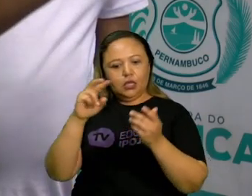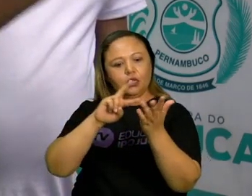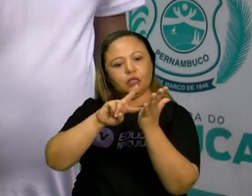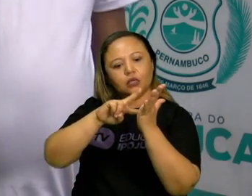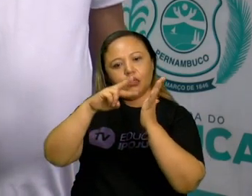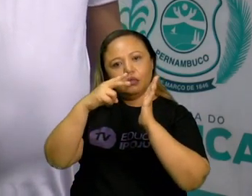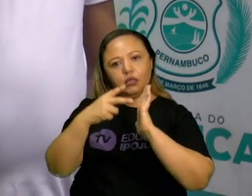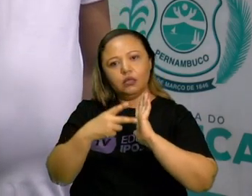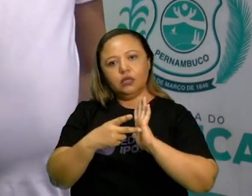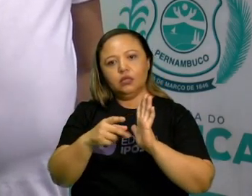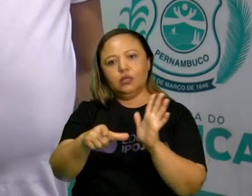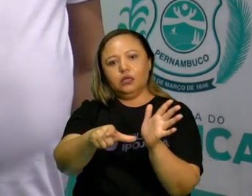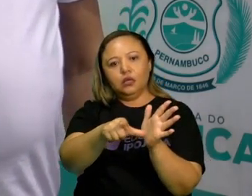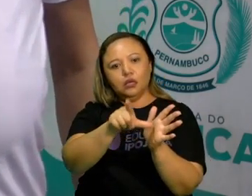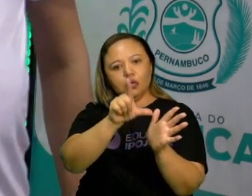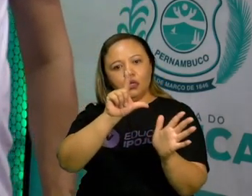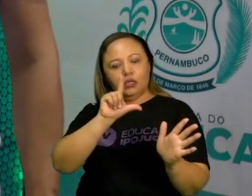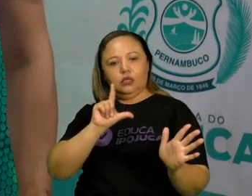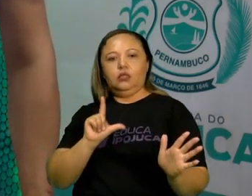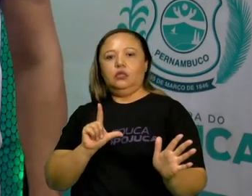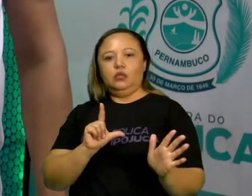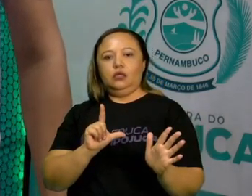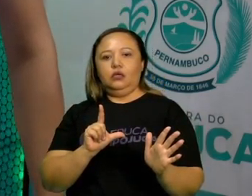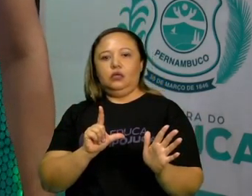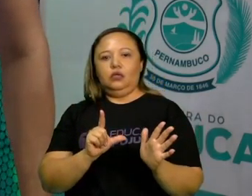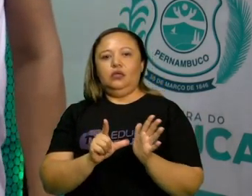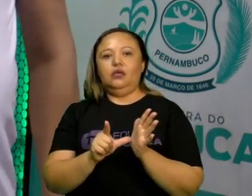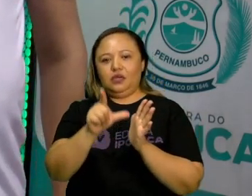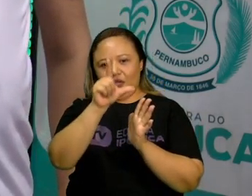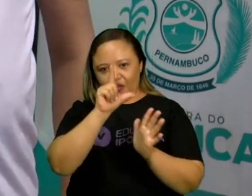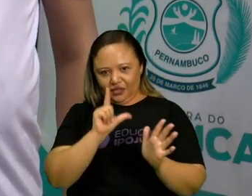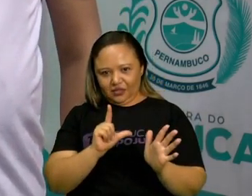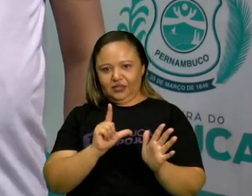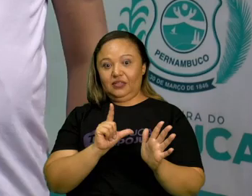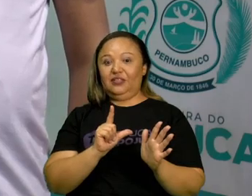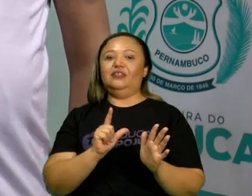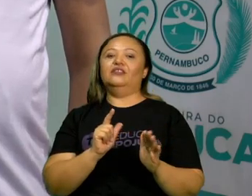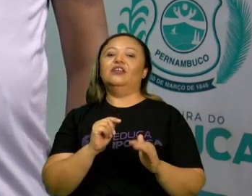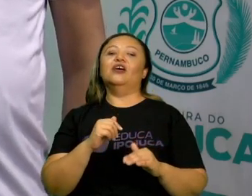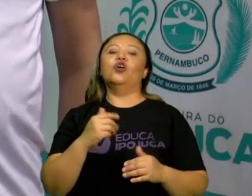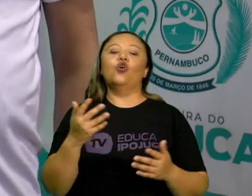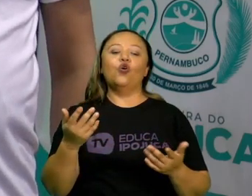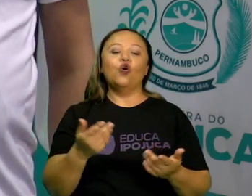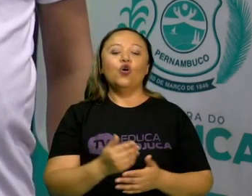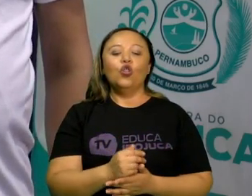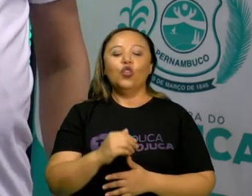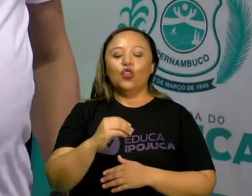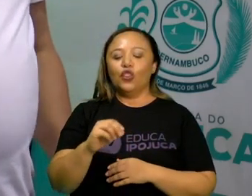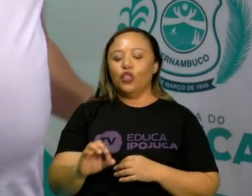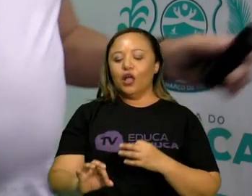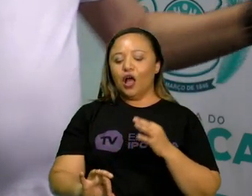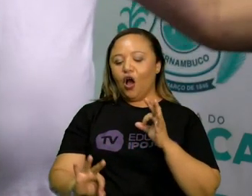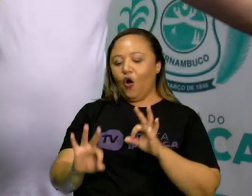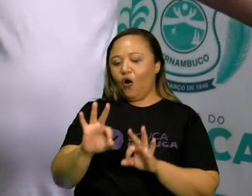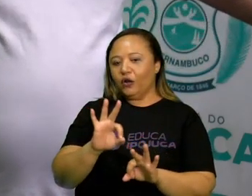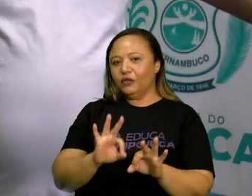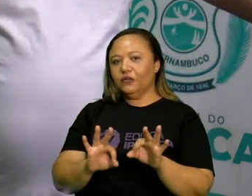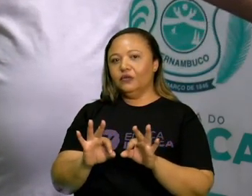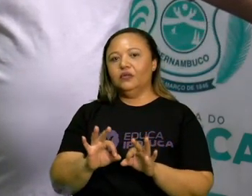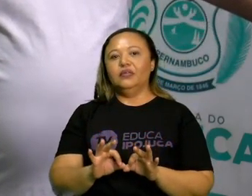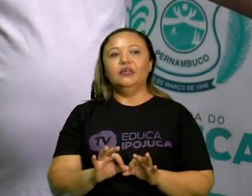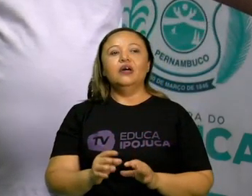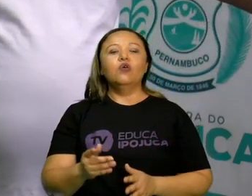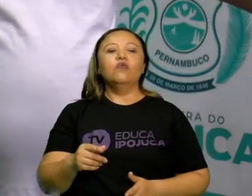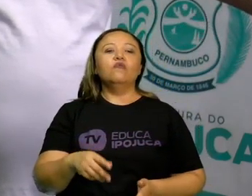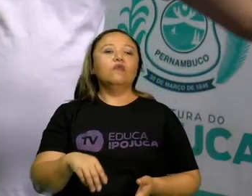Então, pré-produção é o que vem antes da produção. Nessa fase,